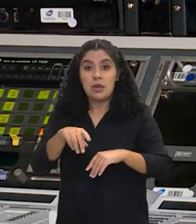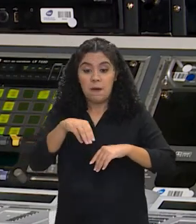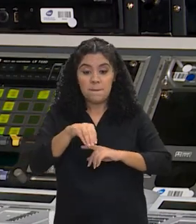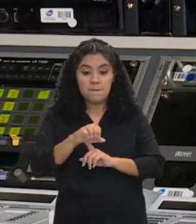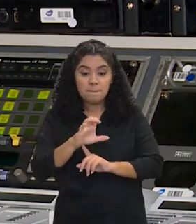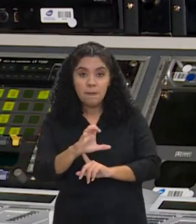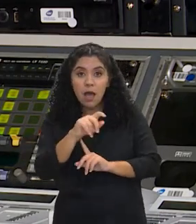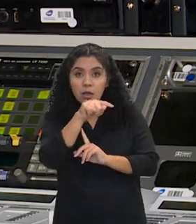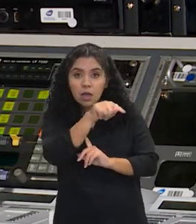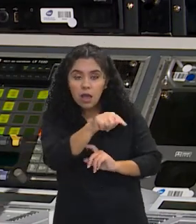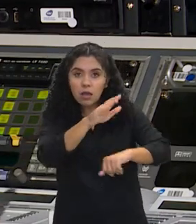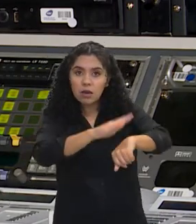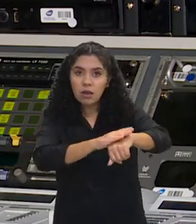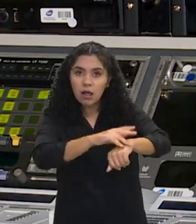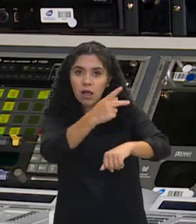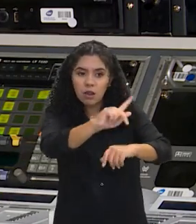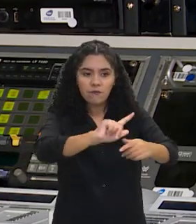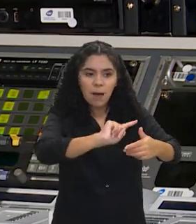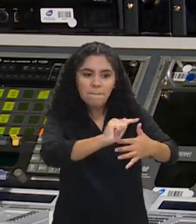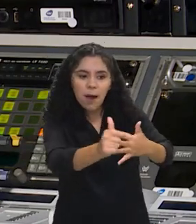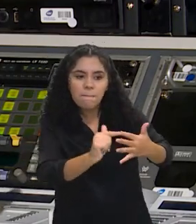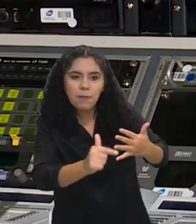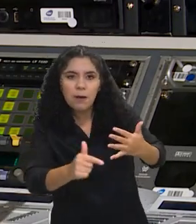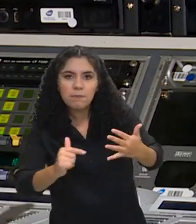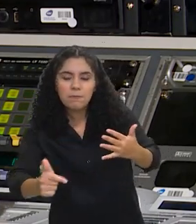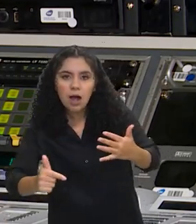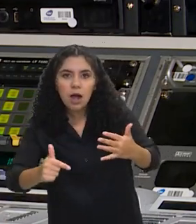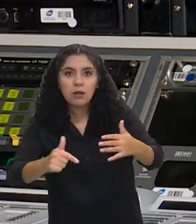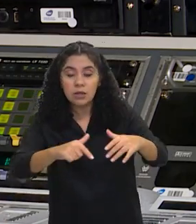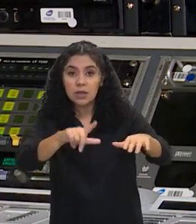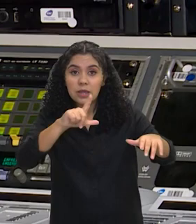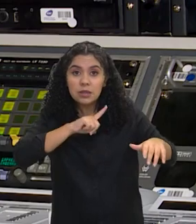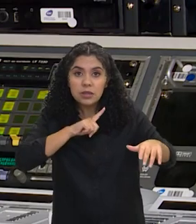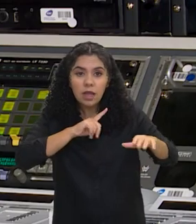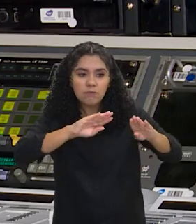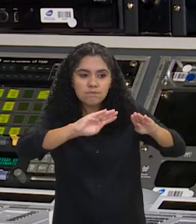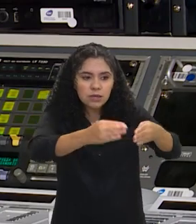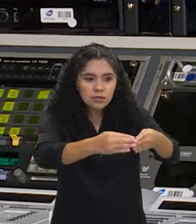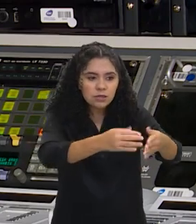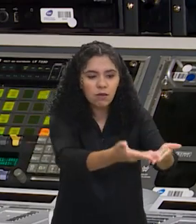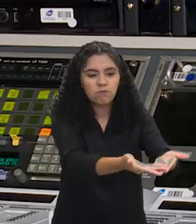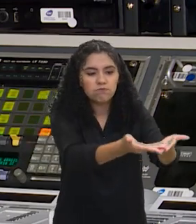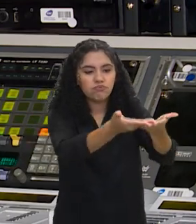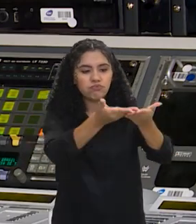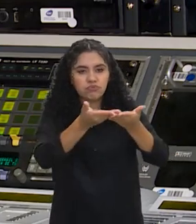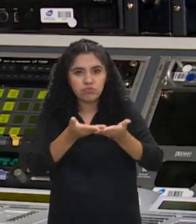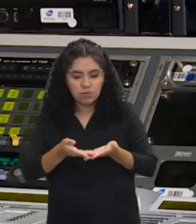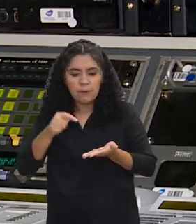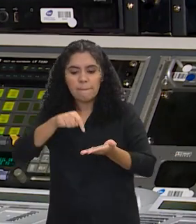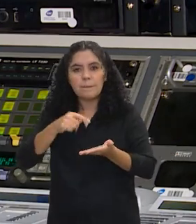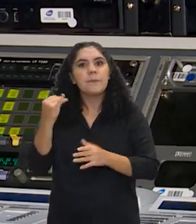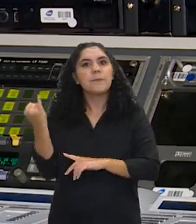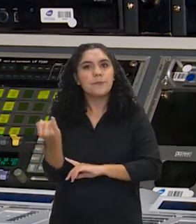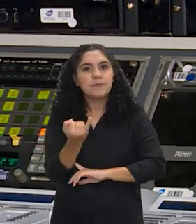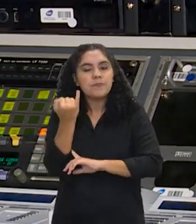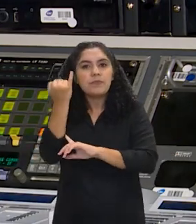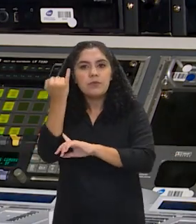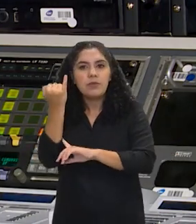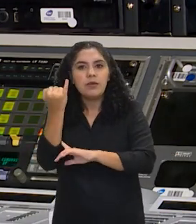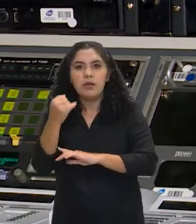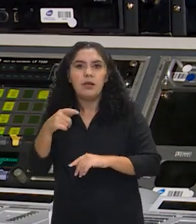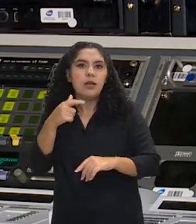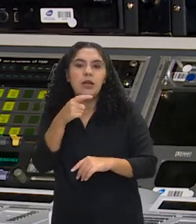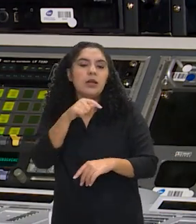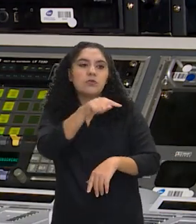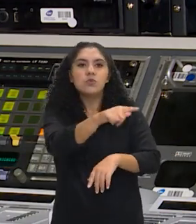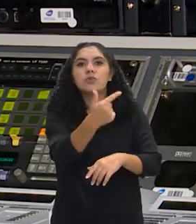mesmo tempo, o MEC vai operacionalizando e trazendo o conhecimento específico da área da educação, que é um conhecimento muito relevante, mas que eles